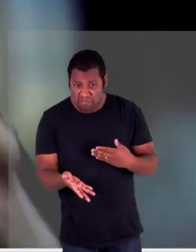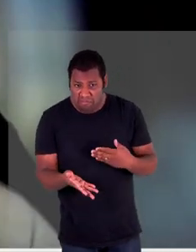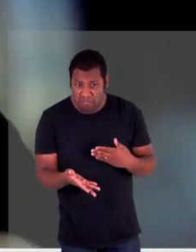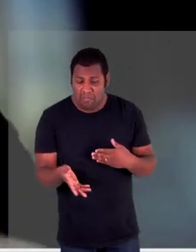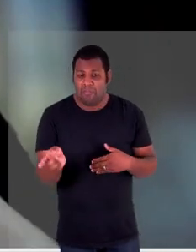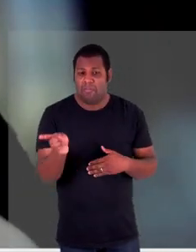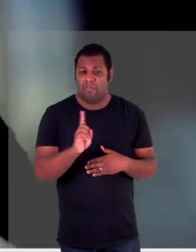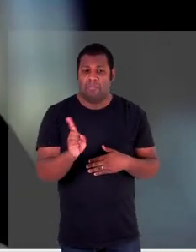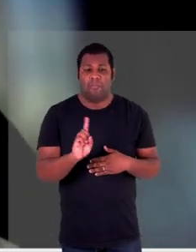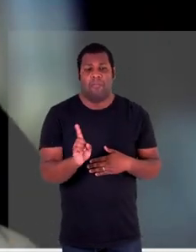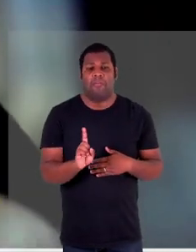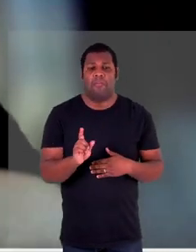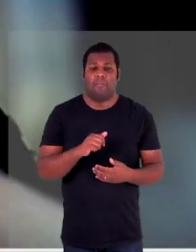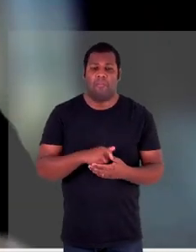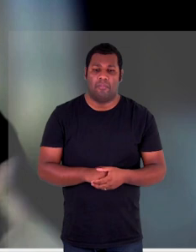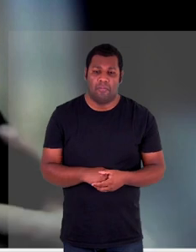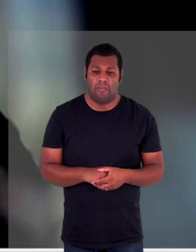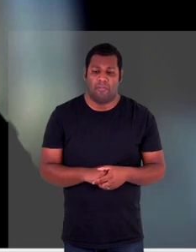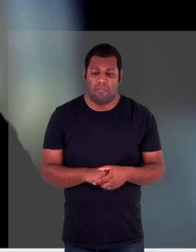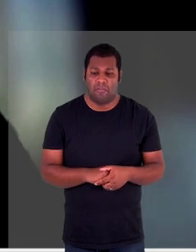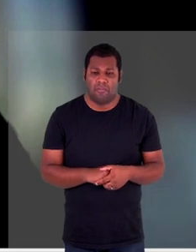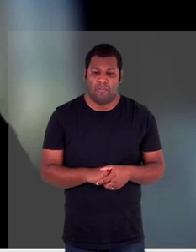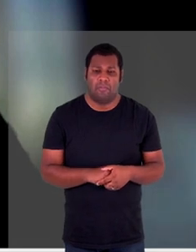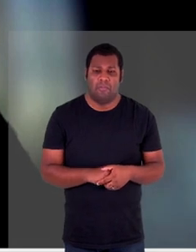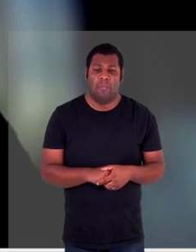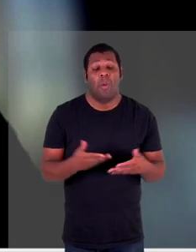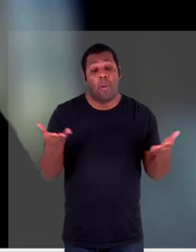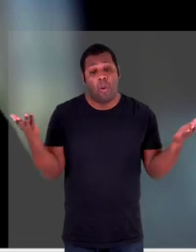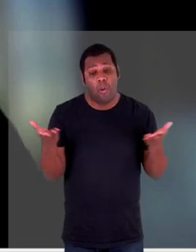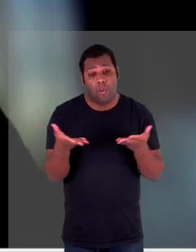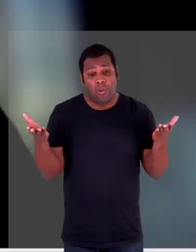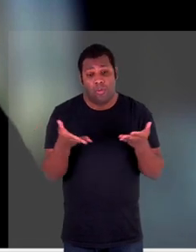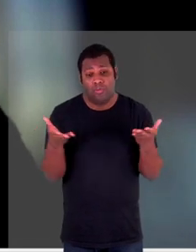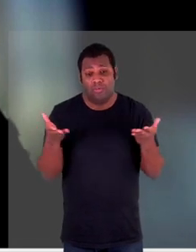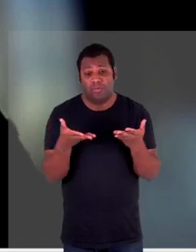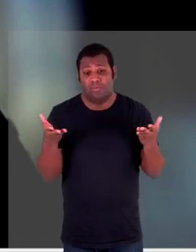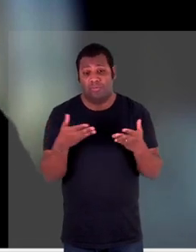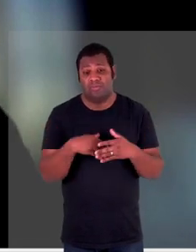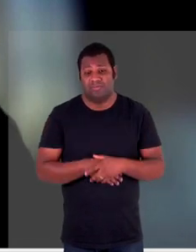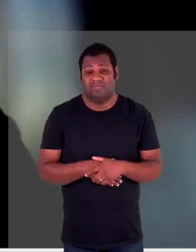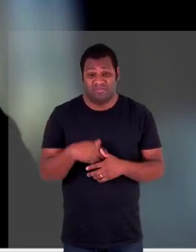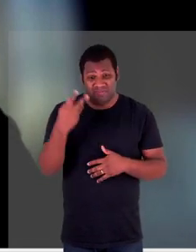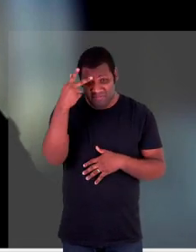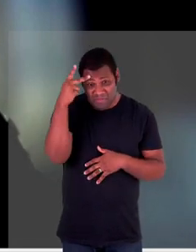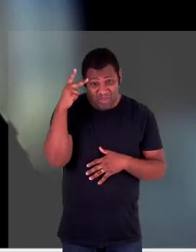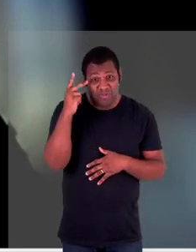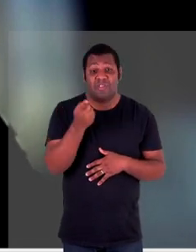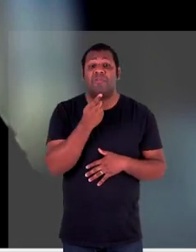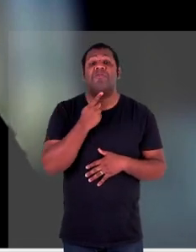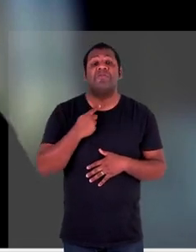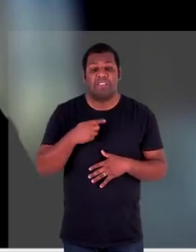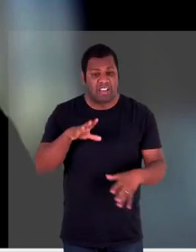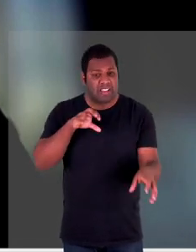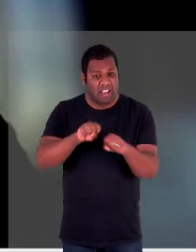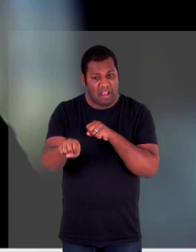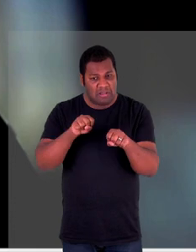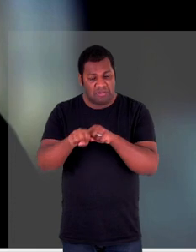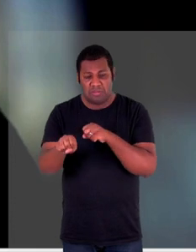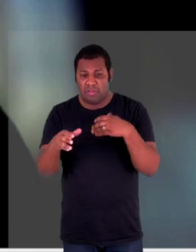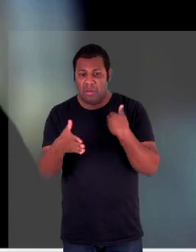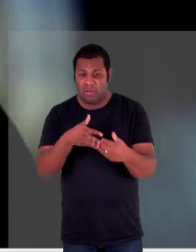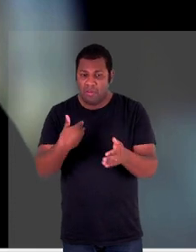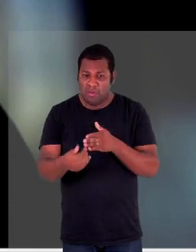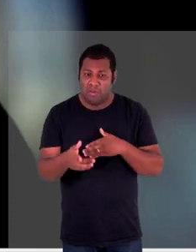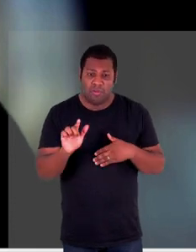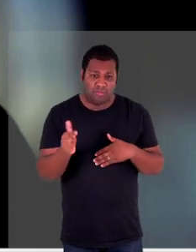nós não temos essa especialmente nos dias de hoje tanto essa inclinação para você simplesmente assassinar uma pessoa sem motivo então essa